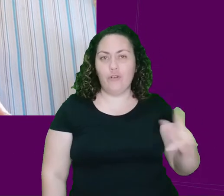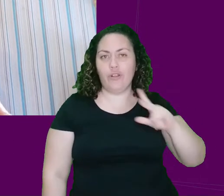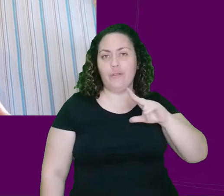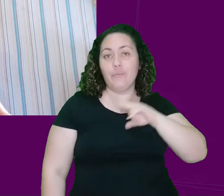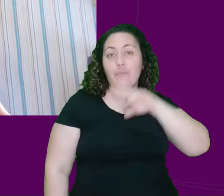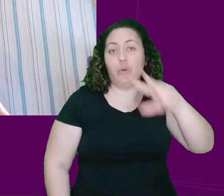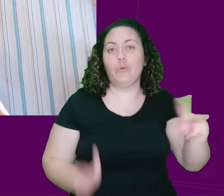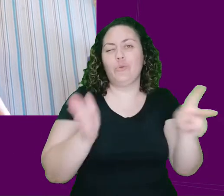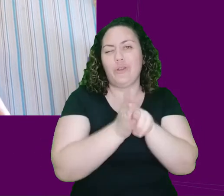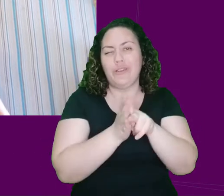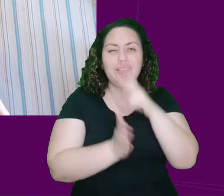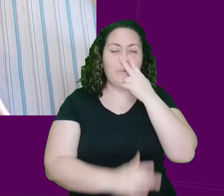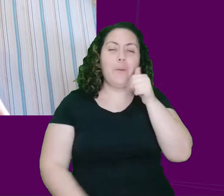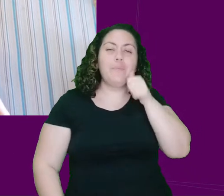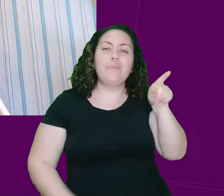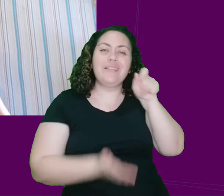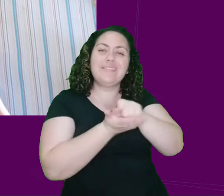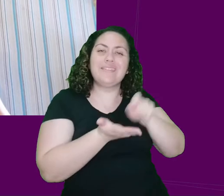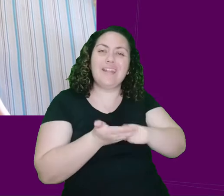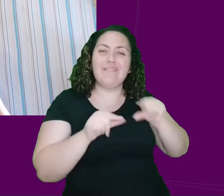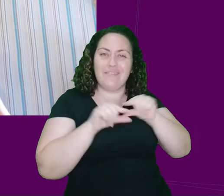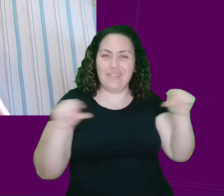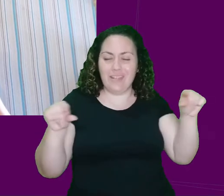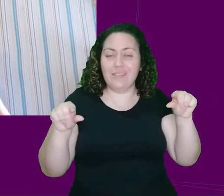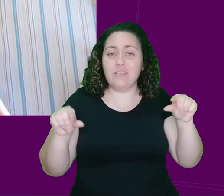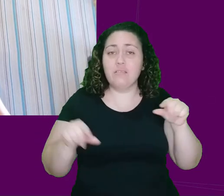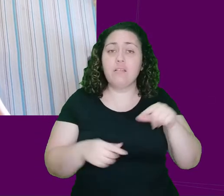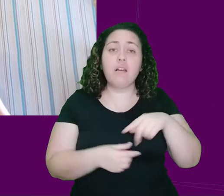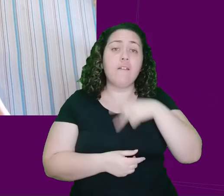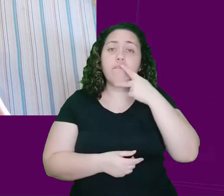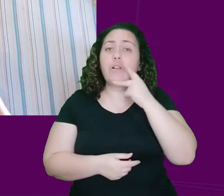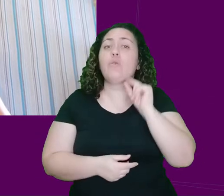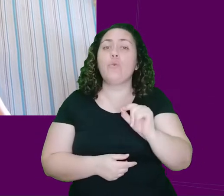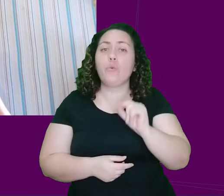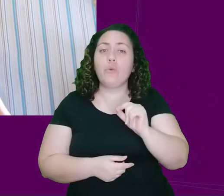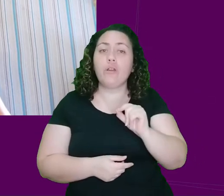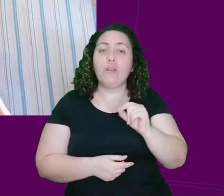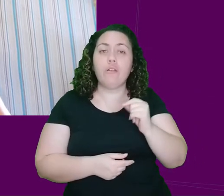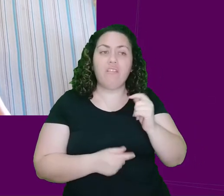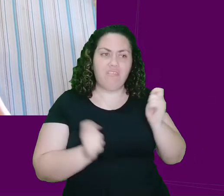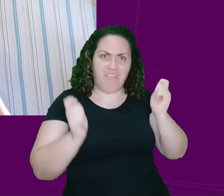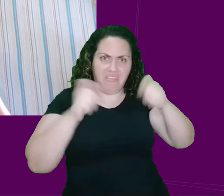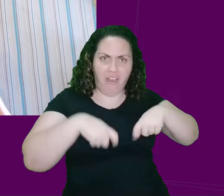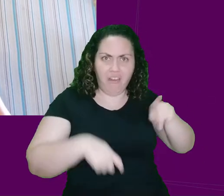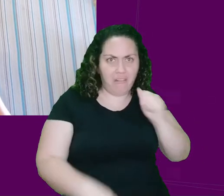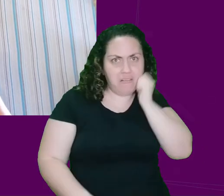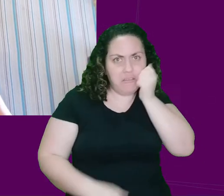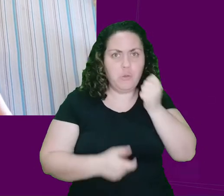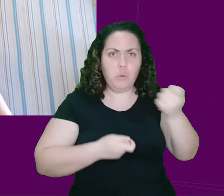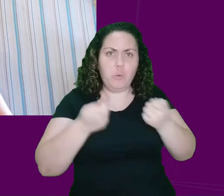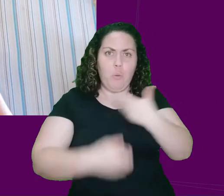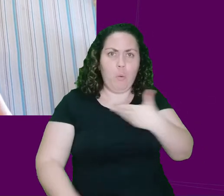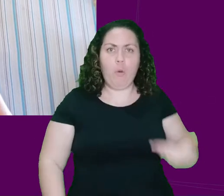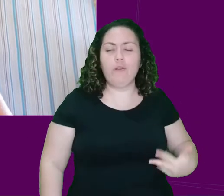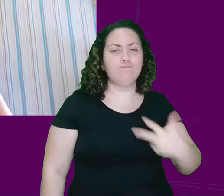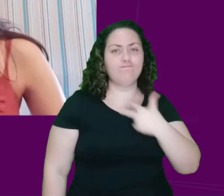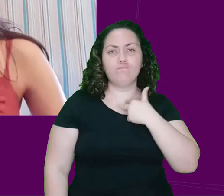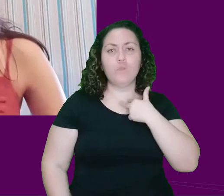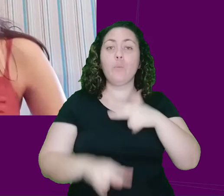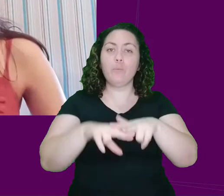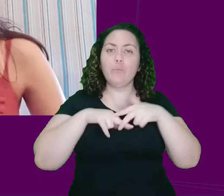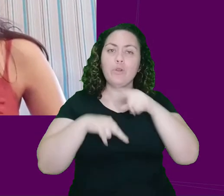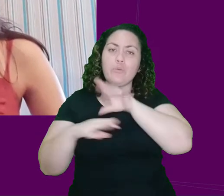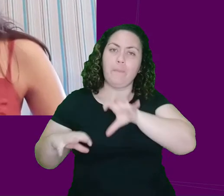as palavras da própria Isabela, e eles achavam que isso não seria possível se os moçambicanos governassem o seu próprio país.